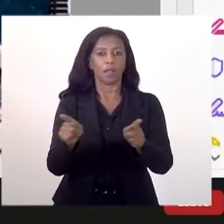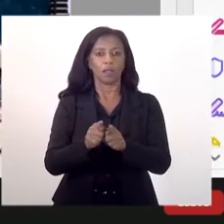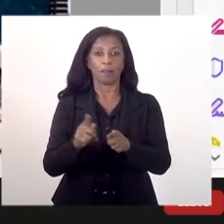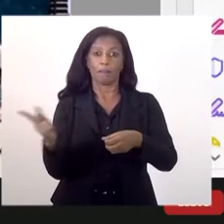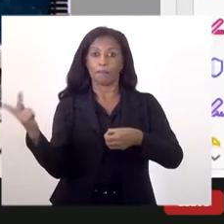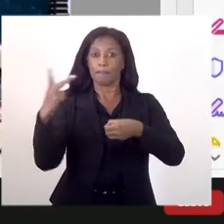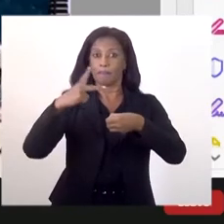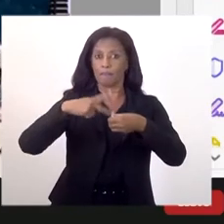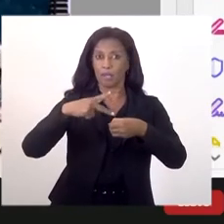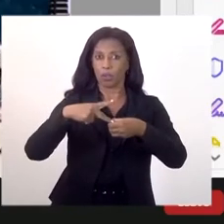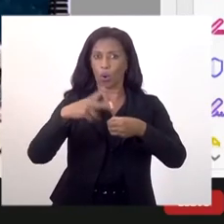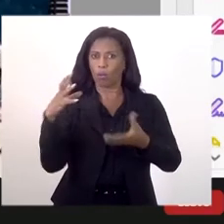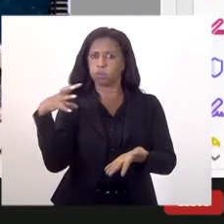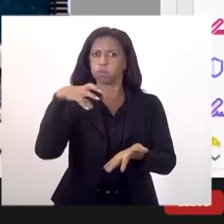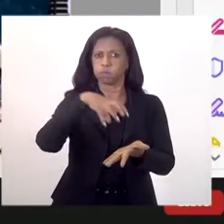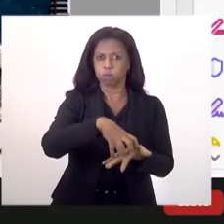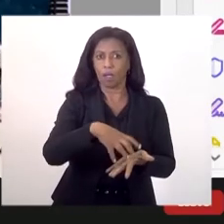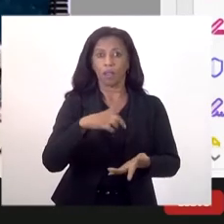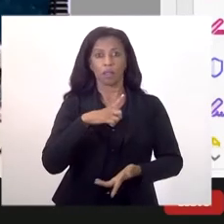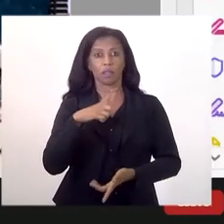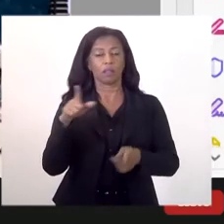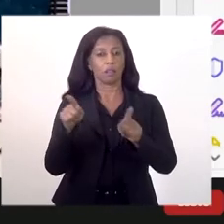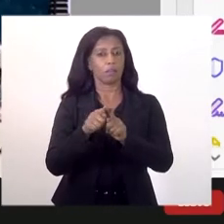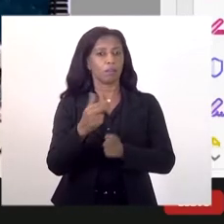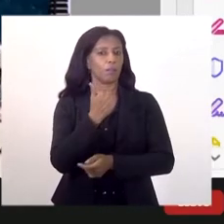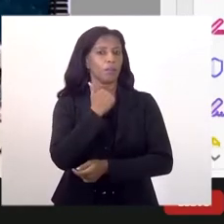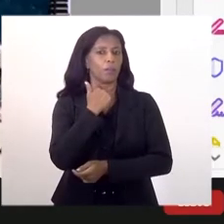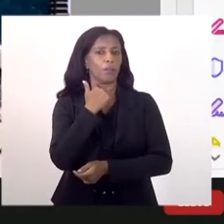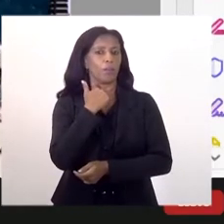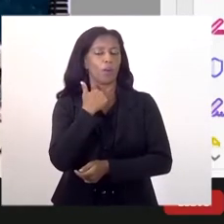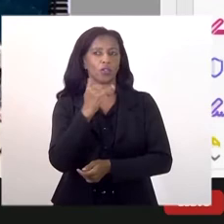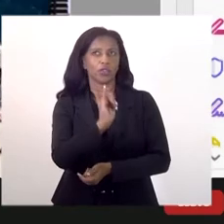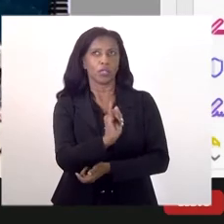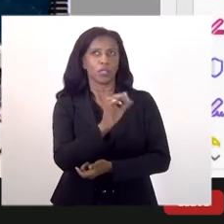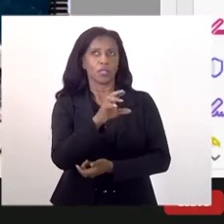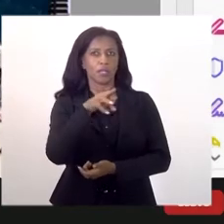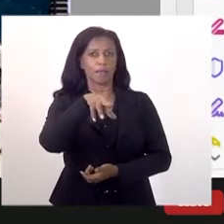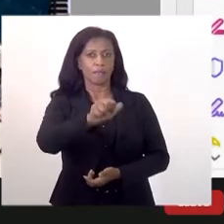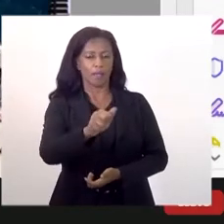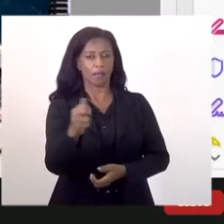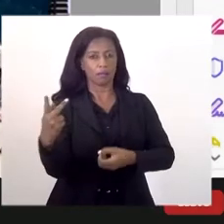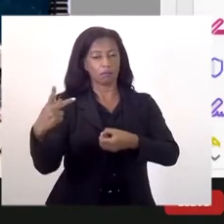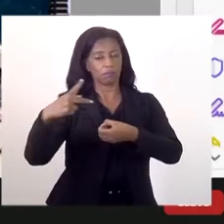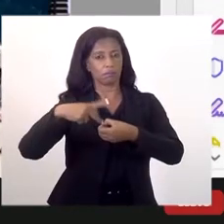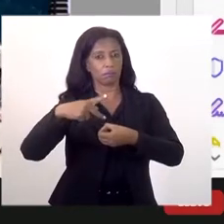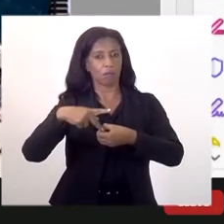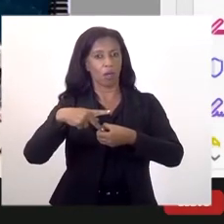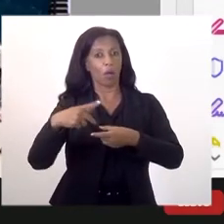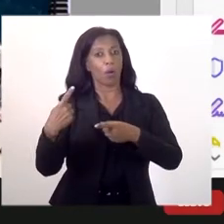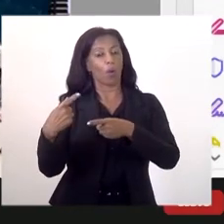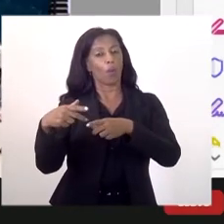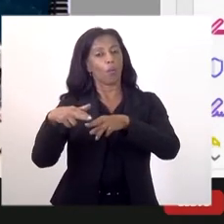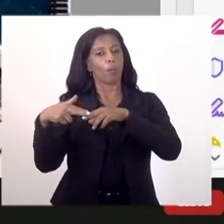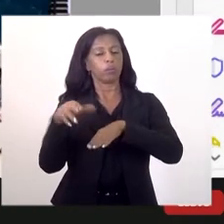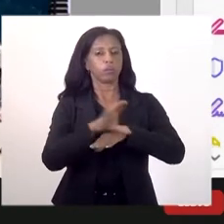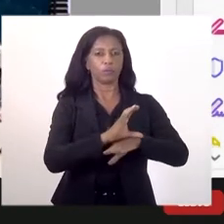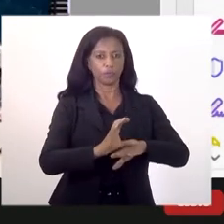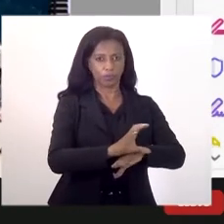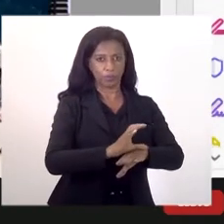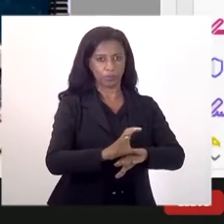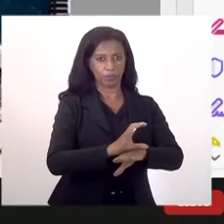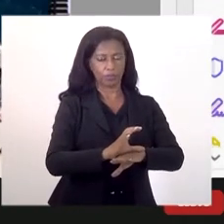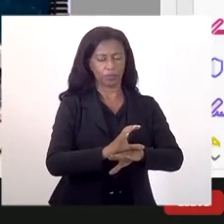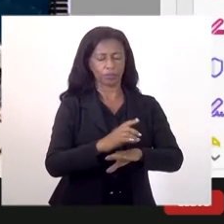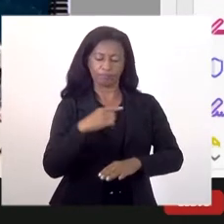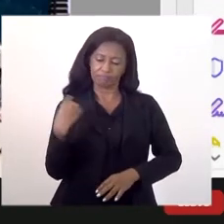petróleo, que é muito centralizada e temos a questão de que não podemos receber o ICMS do petróleo por questões da Constituição. Então, a